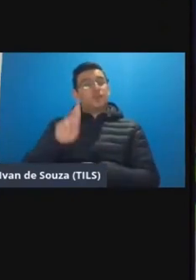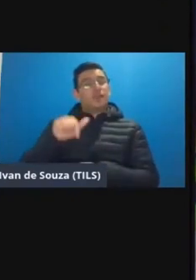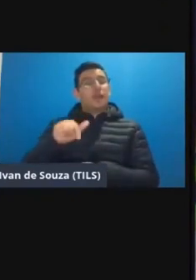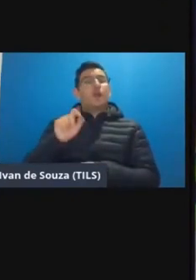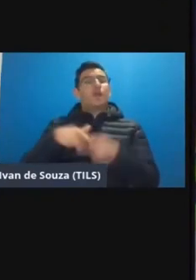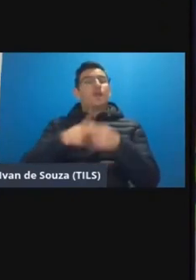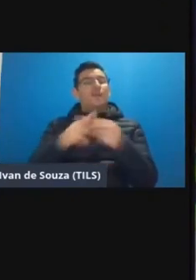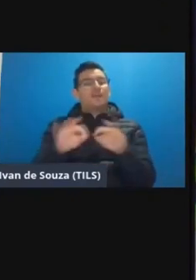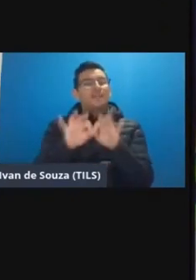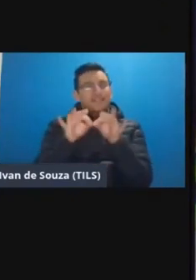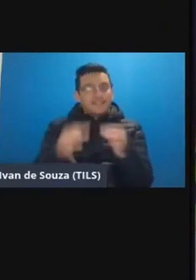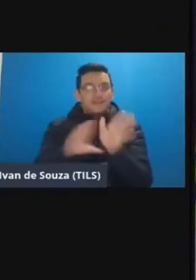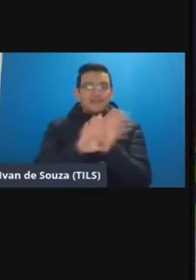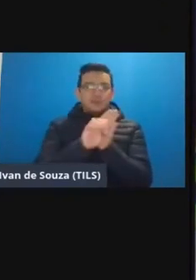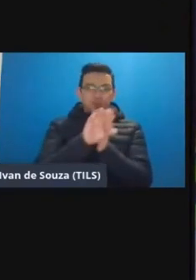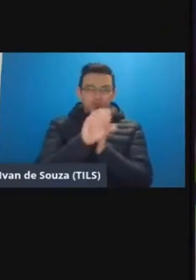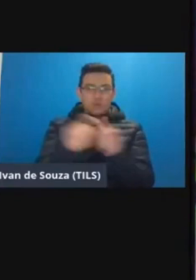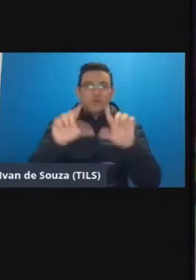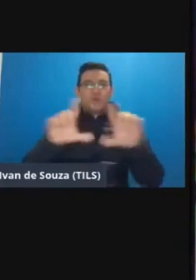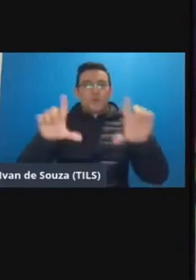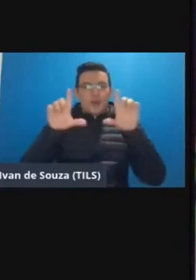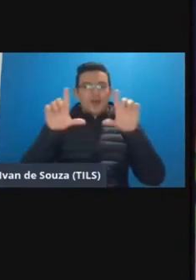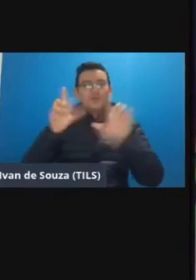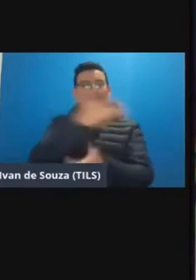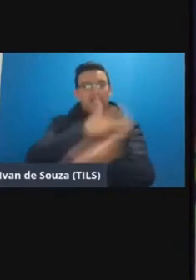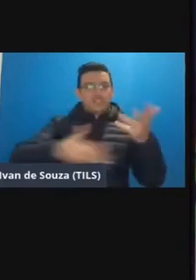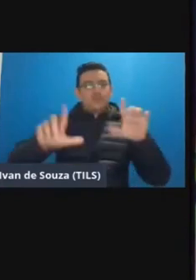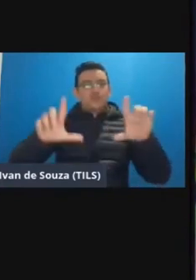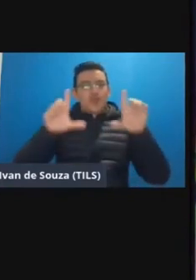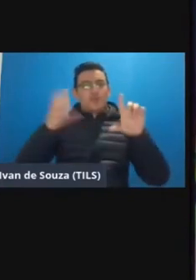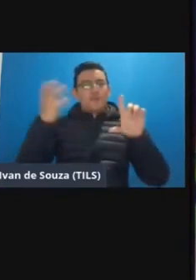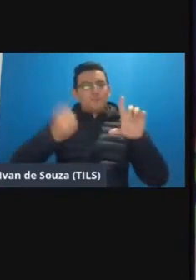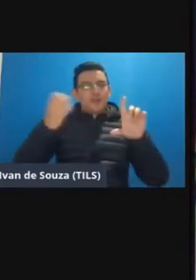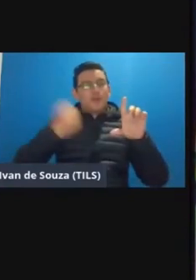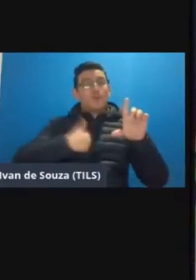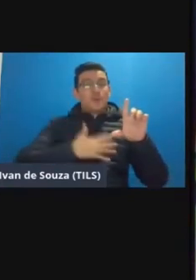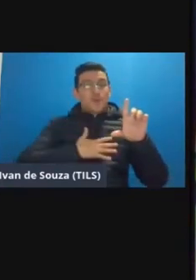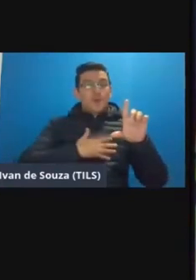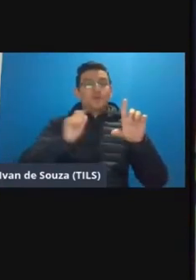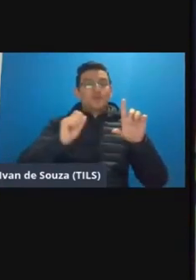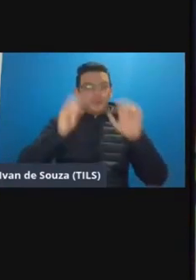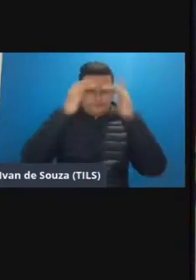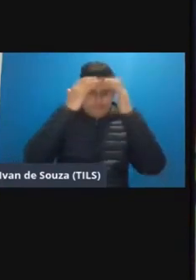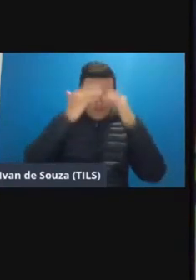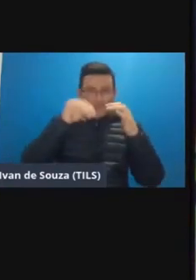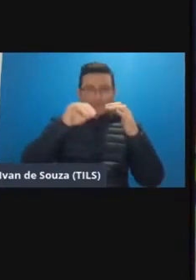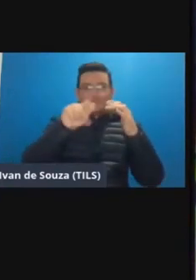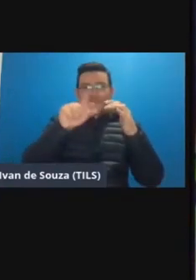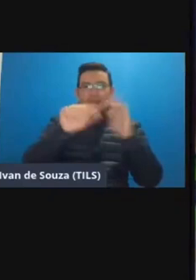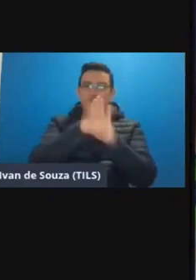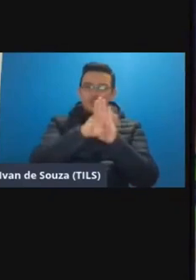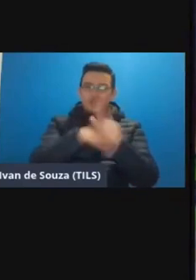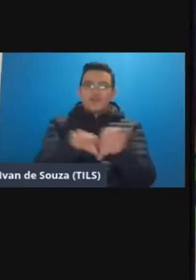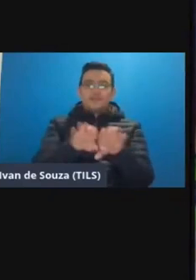ferramenta muito simples do google que é um quadro interativo um quadro branco e eu gosto muito de fazer mapas mentais mapas conceituais